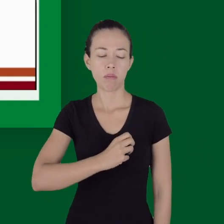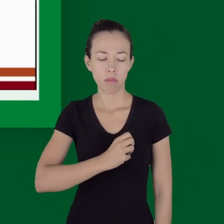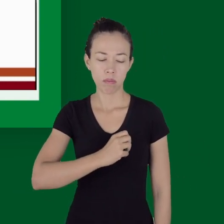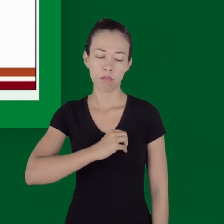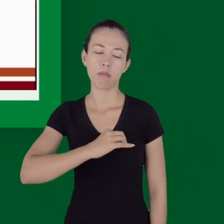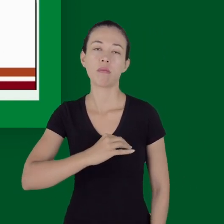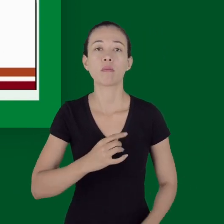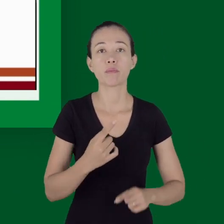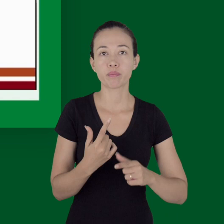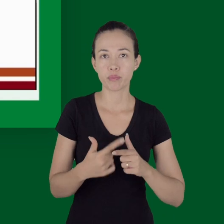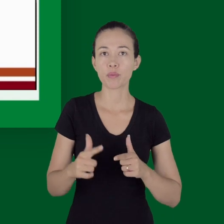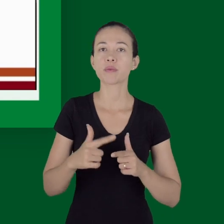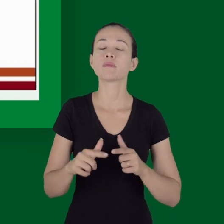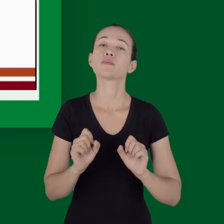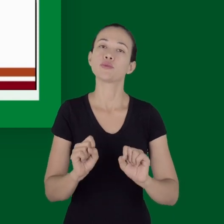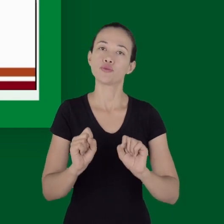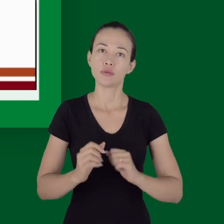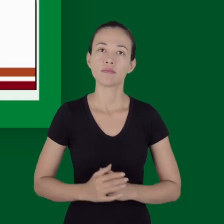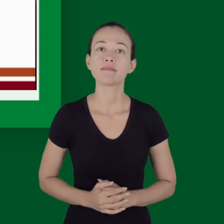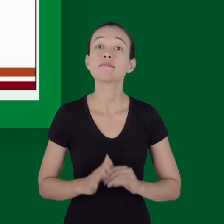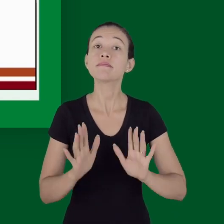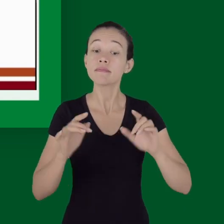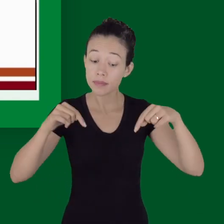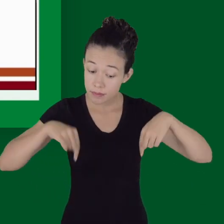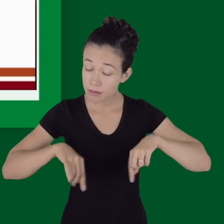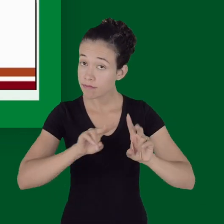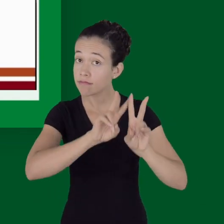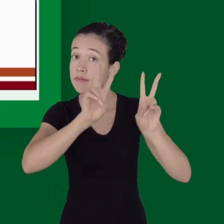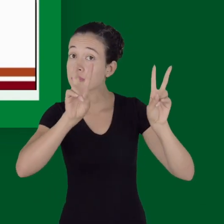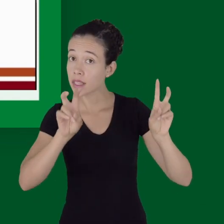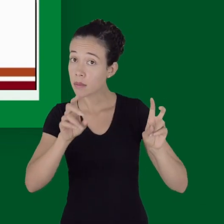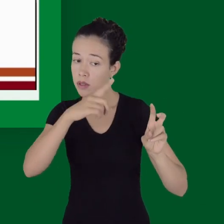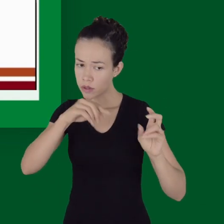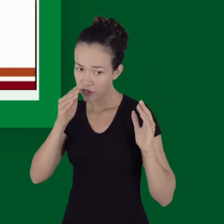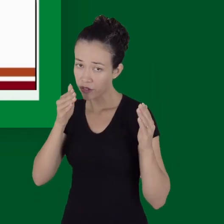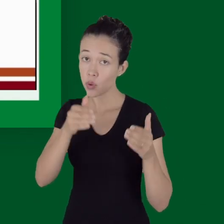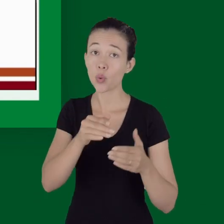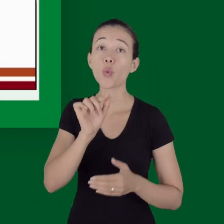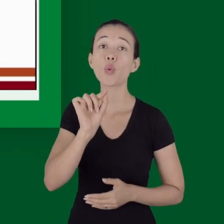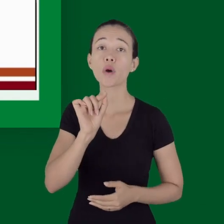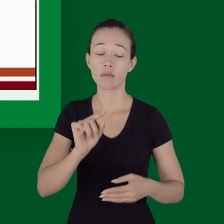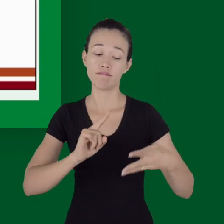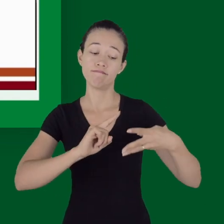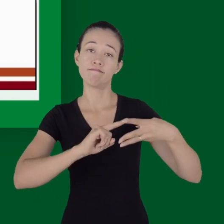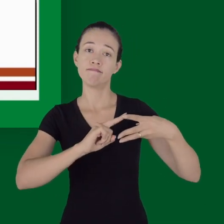O enfoque da discussão é o choque hipovolêmico de etiologia hemorrágica.